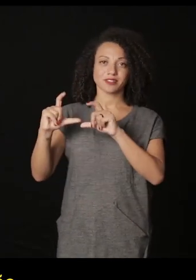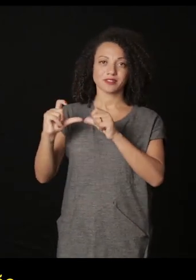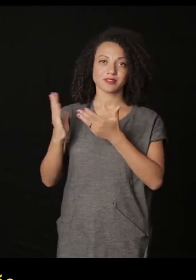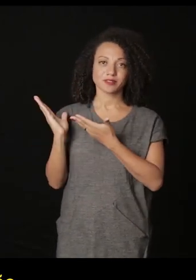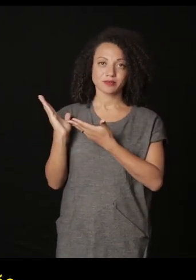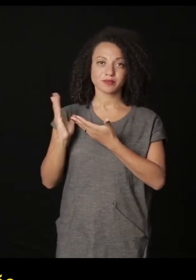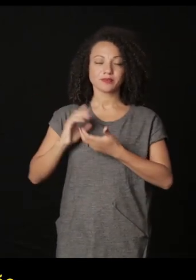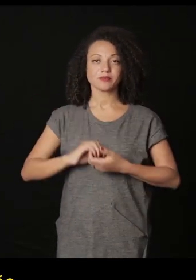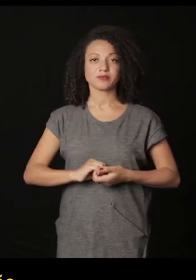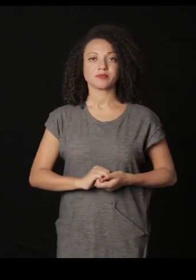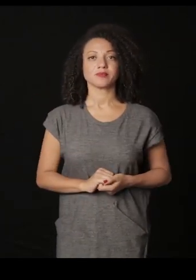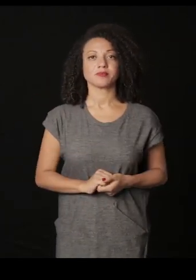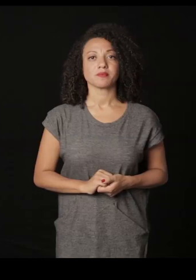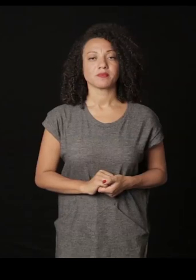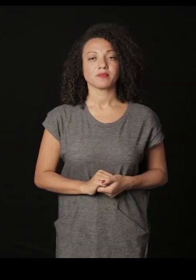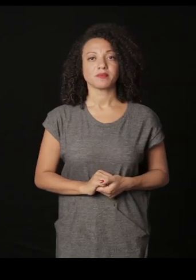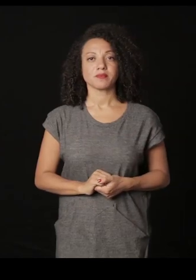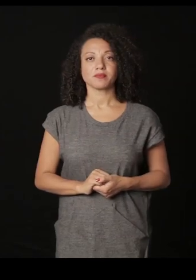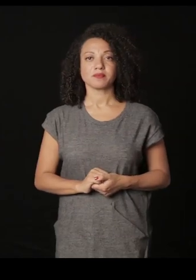conheça essa foto